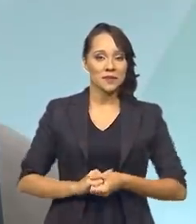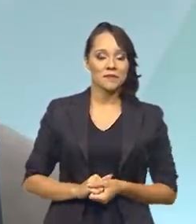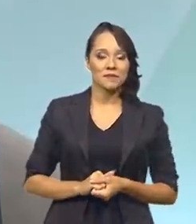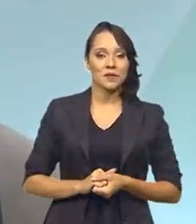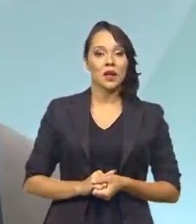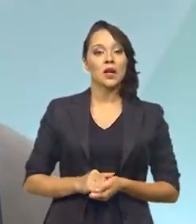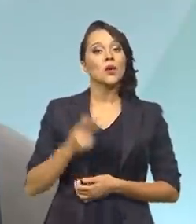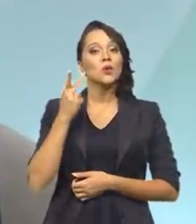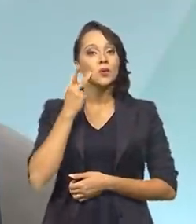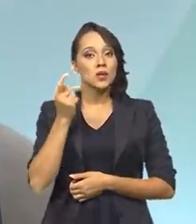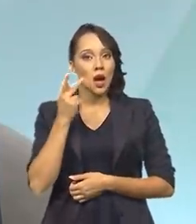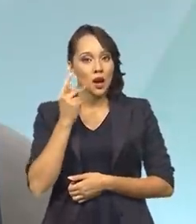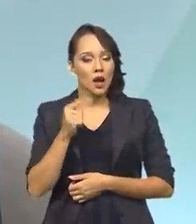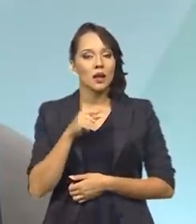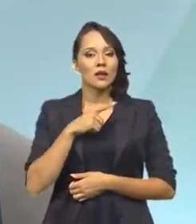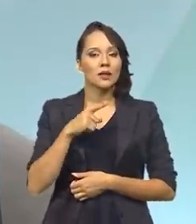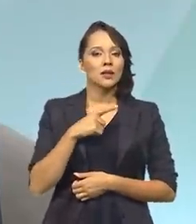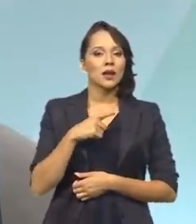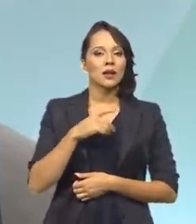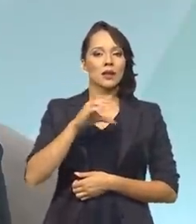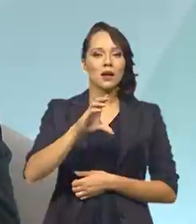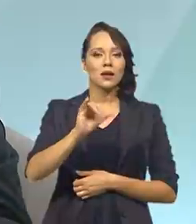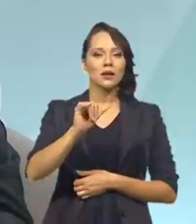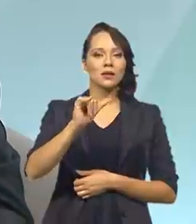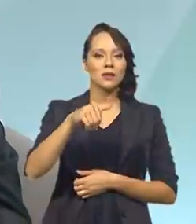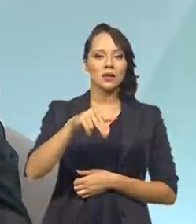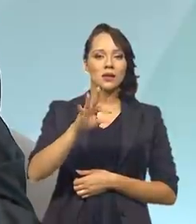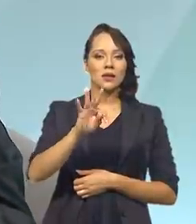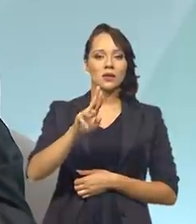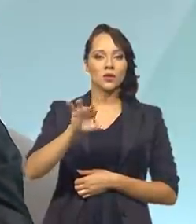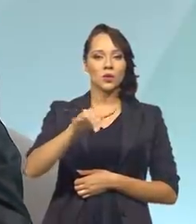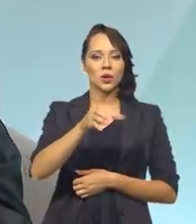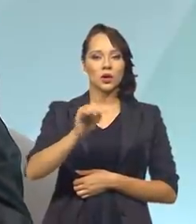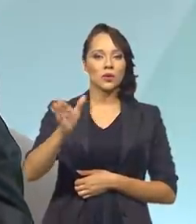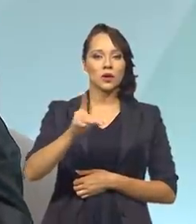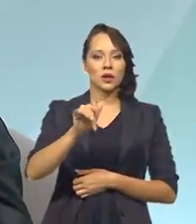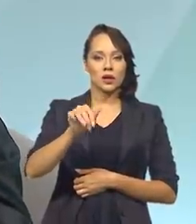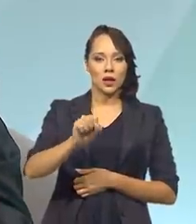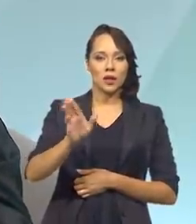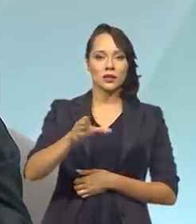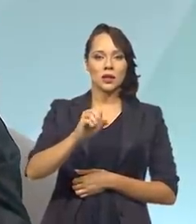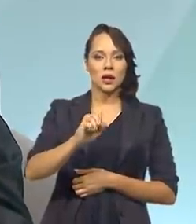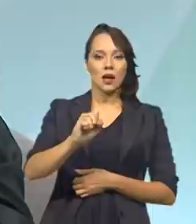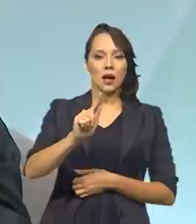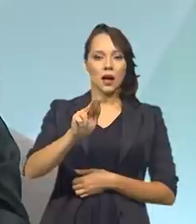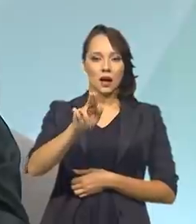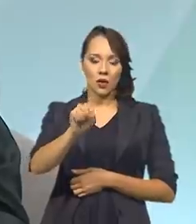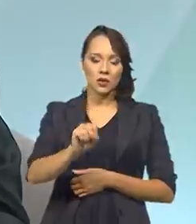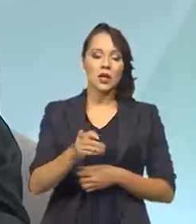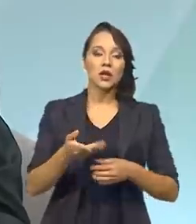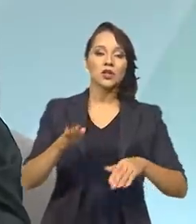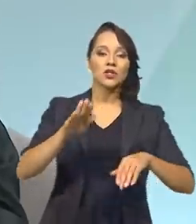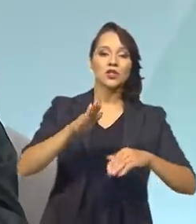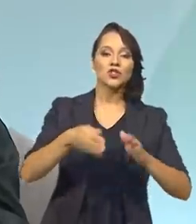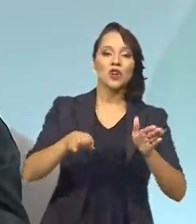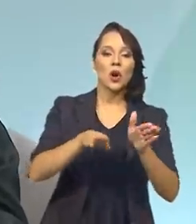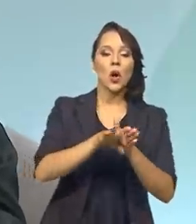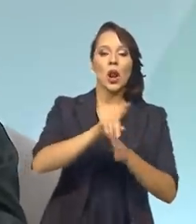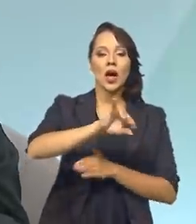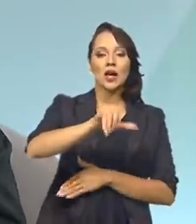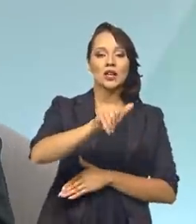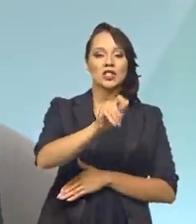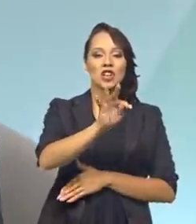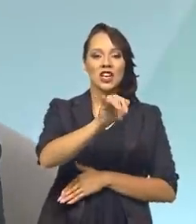No Ceará, tem o Cinturão das Águas, que, além da água ter chegado ali na região de Jati, de Penaforte, quase com